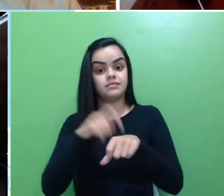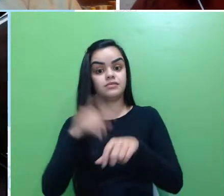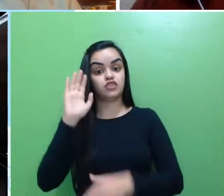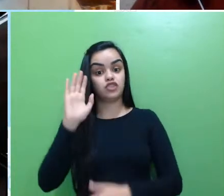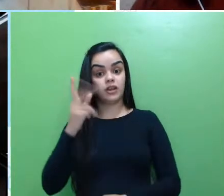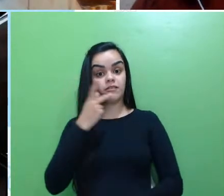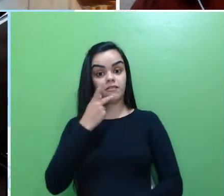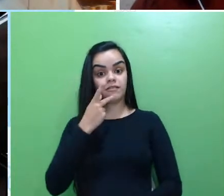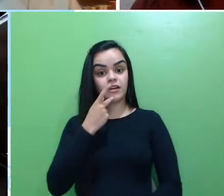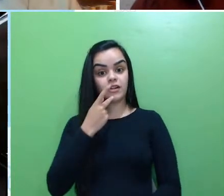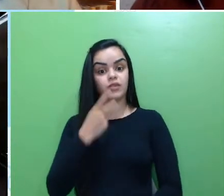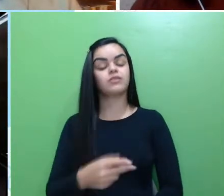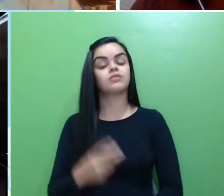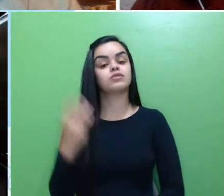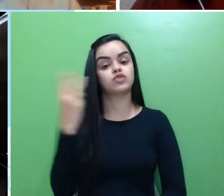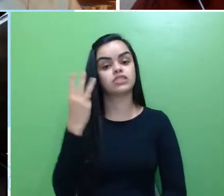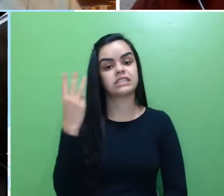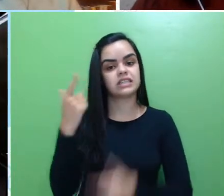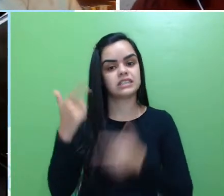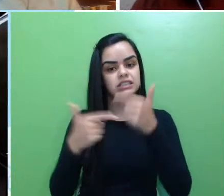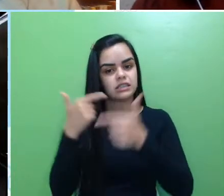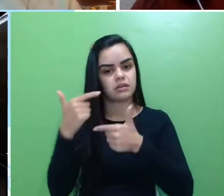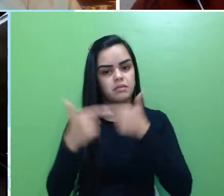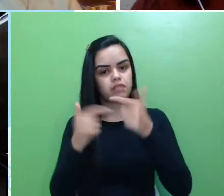comentou ali, né, dos três trabalhos,